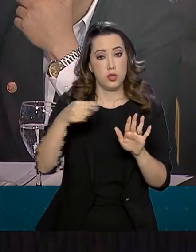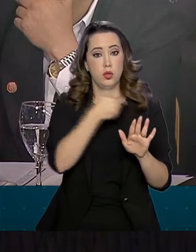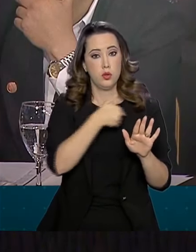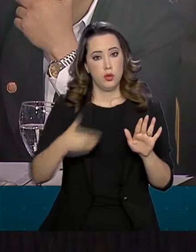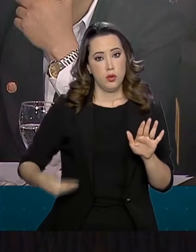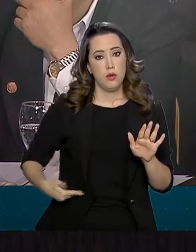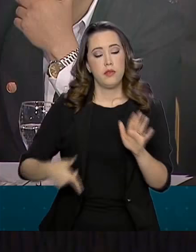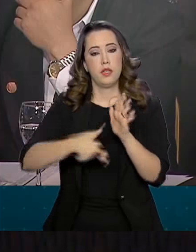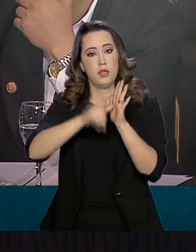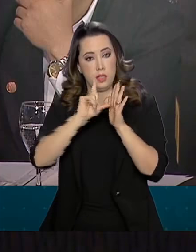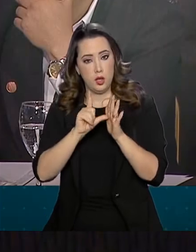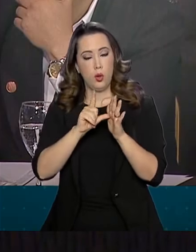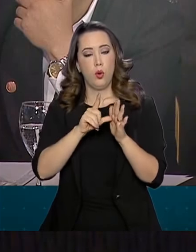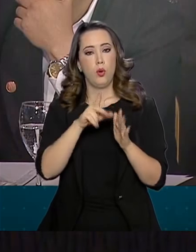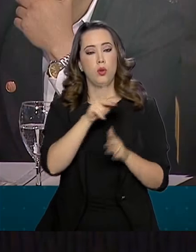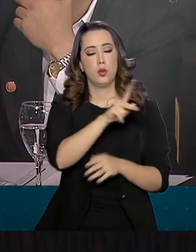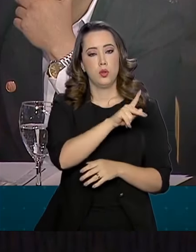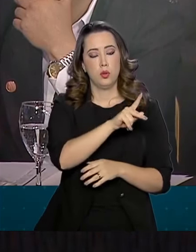o senhor Michel Temer.